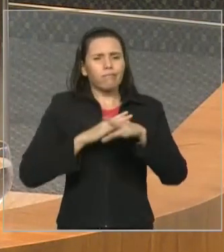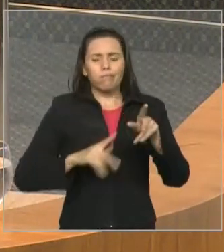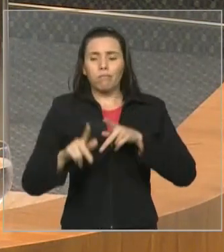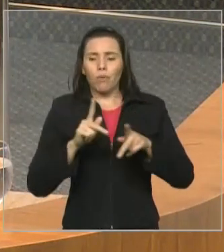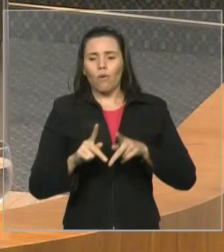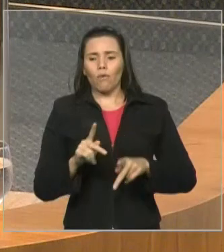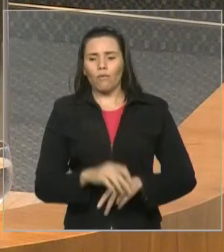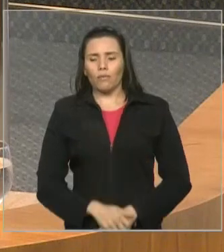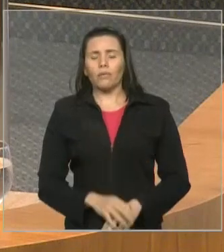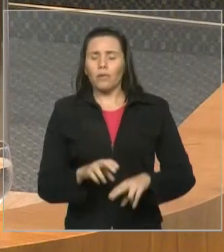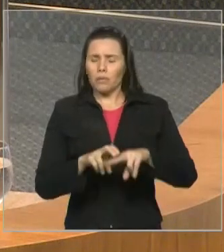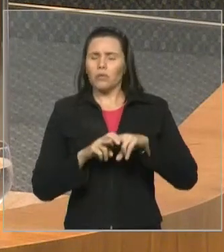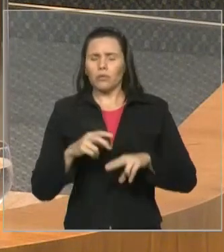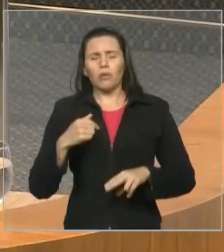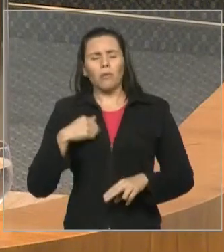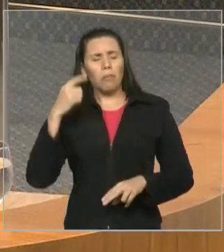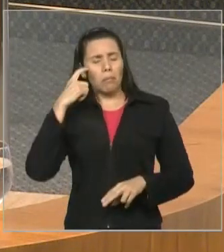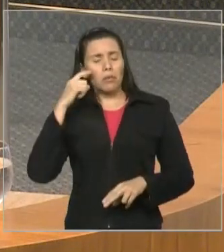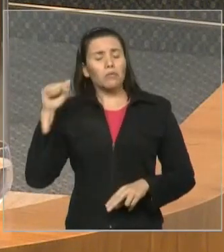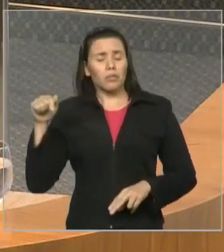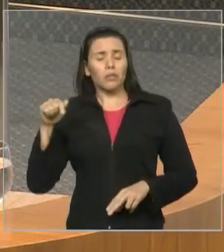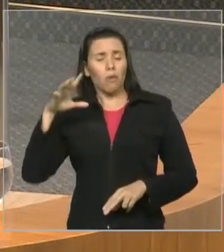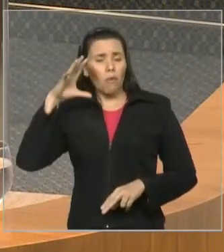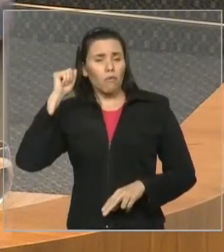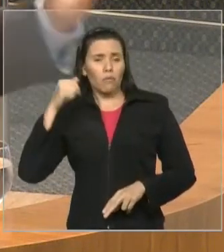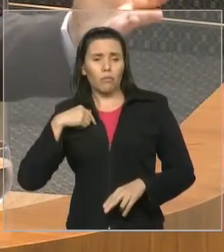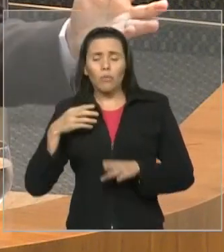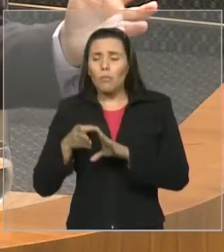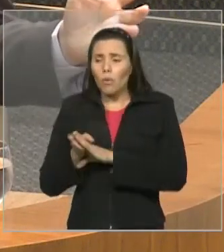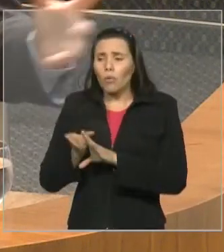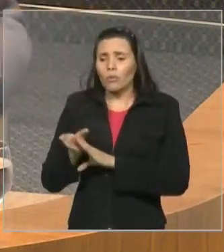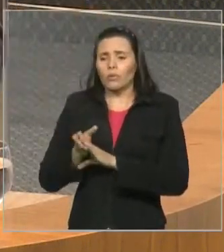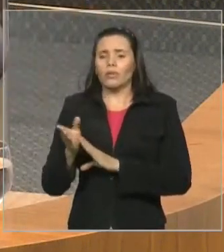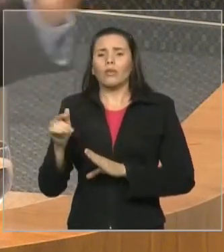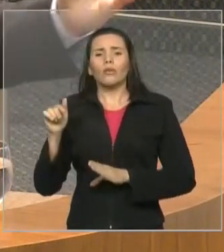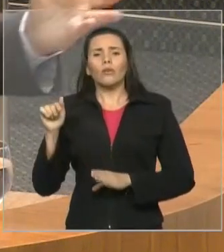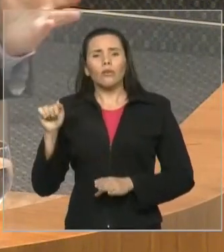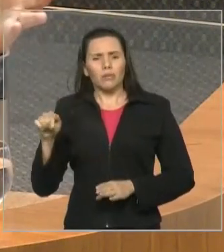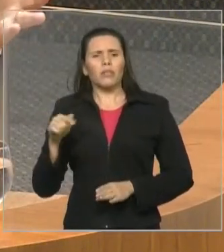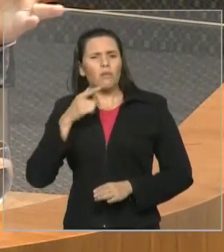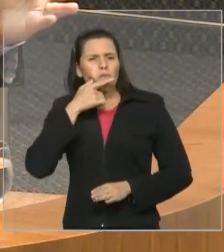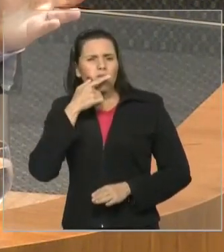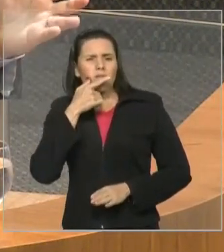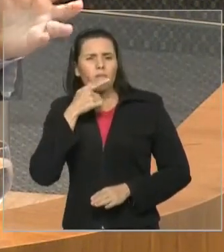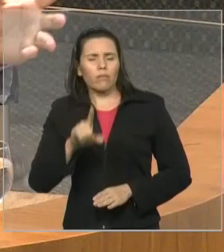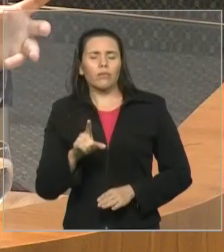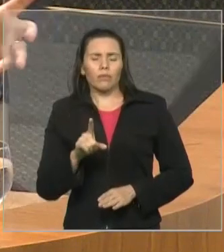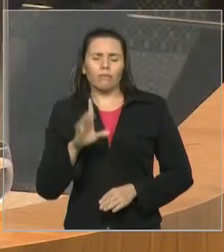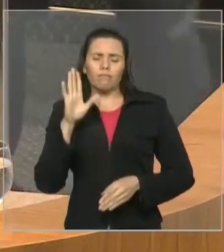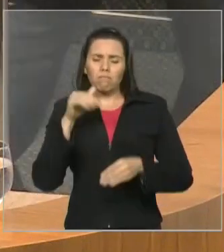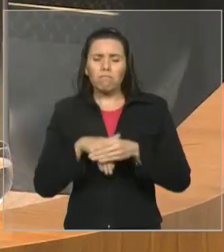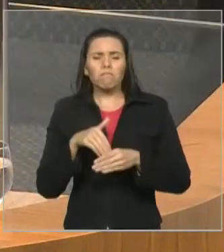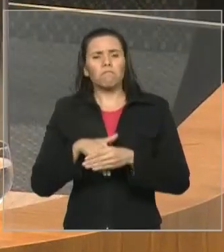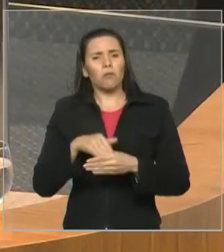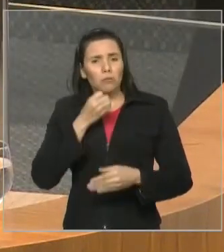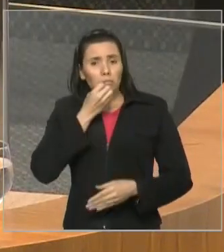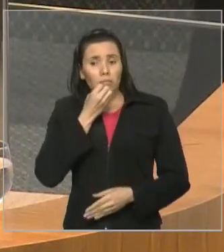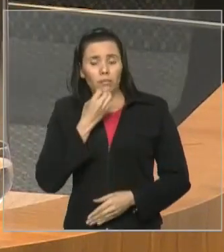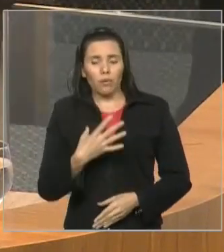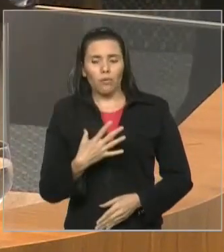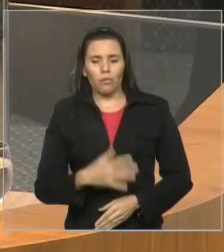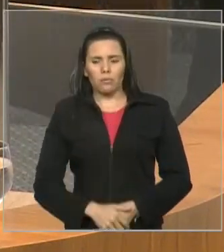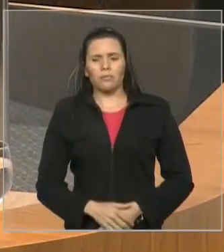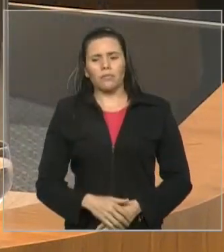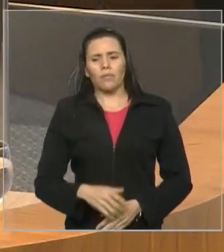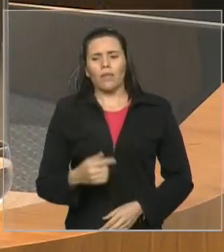que dá a ele também uma responsabilidade enorme, como de todos os outros, aqui todos os deputados são iguais, sejam com 20